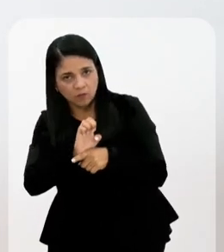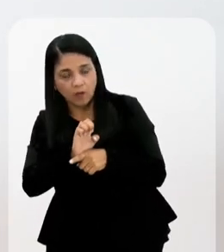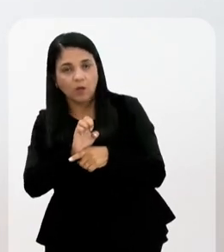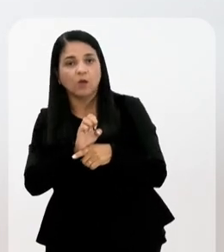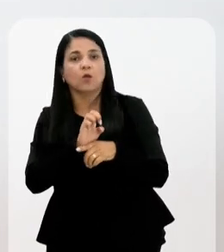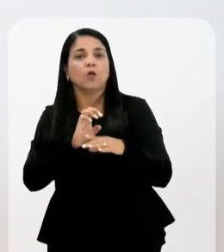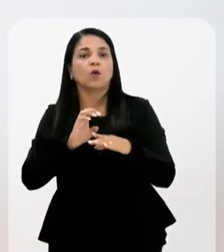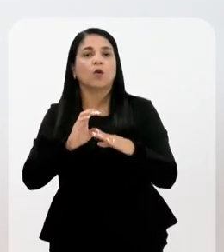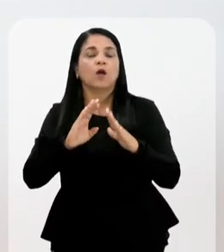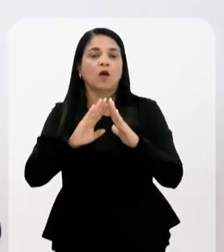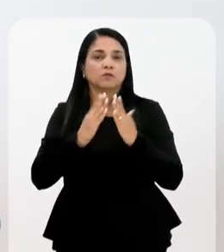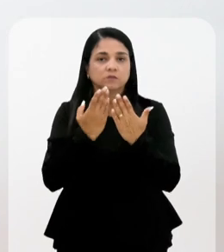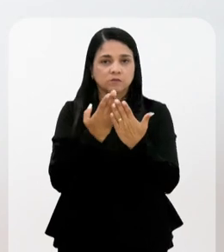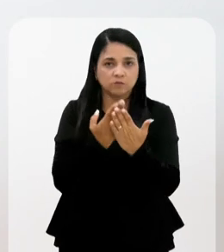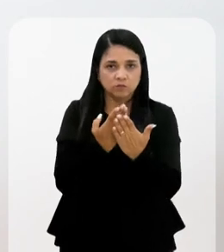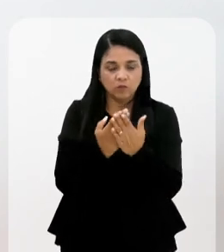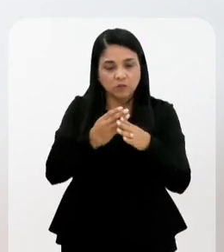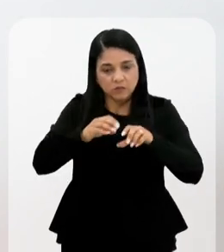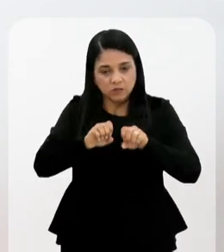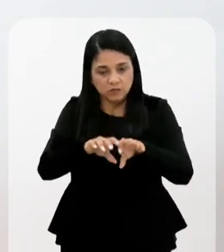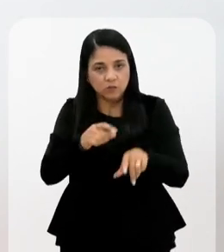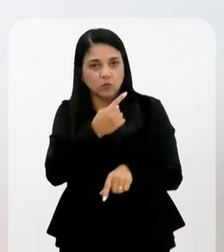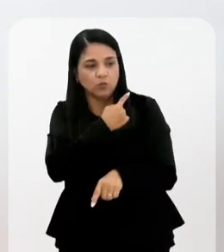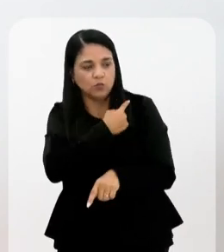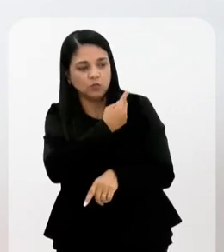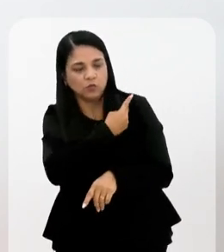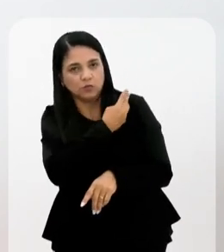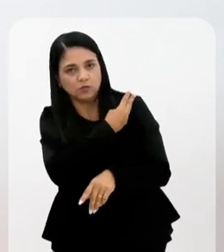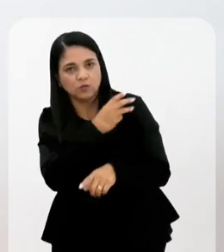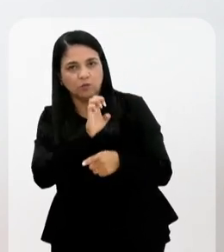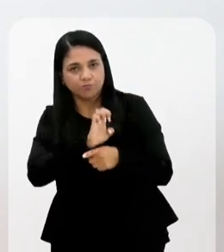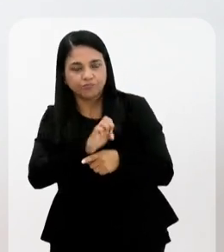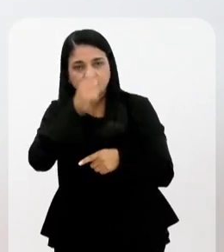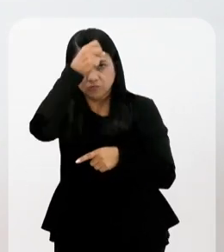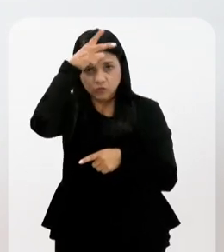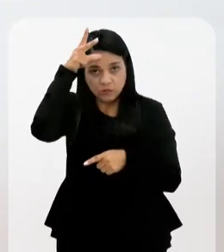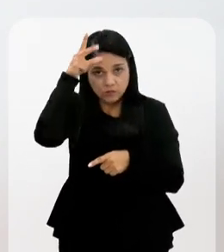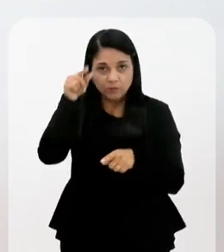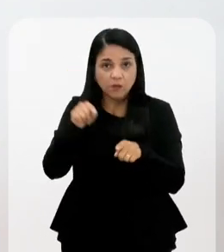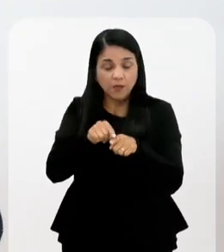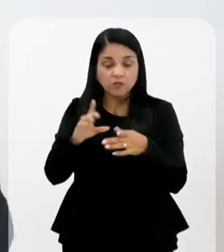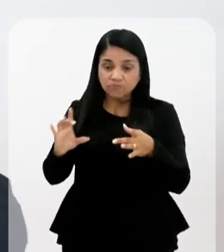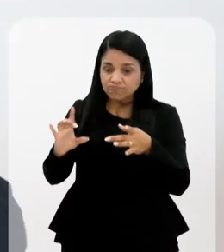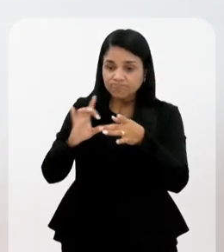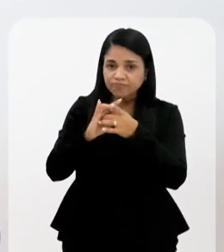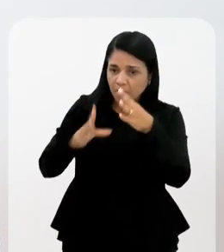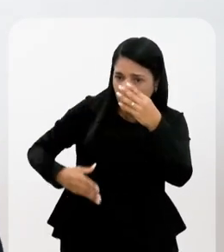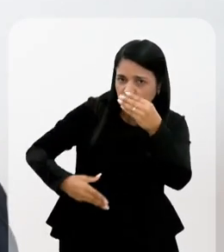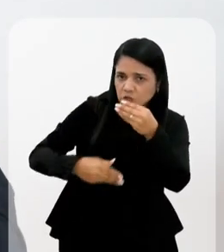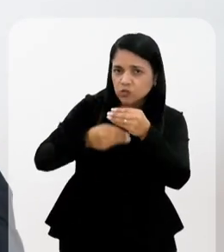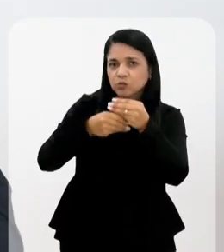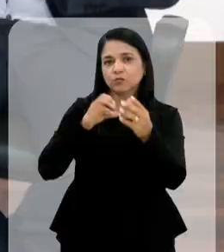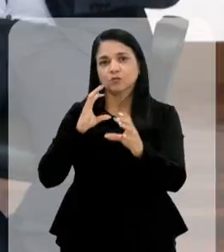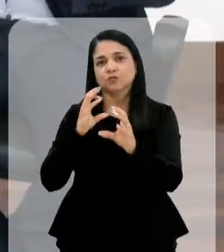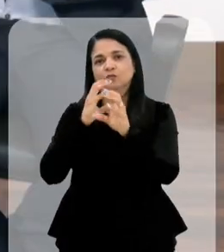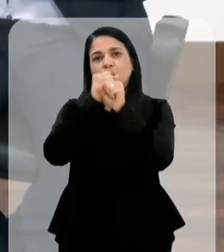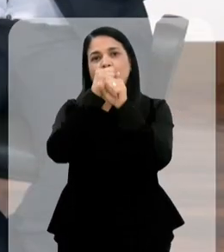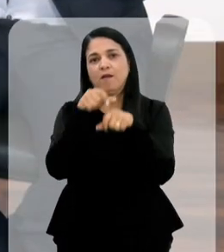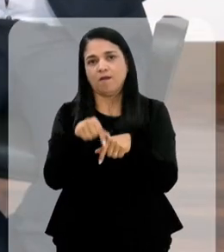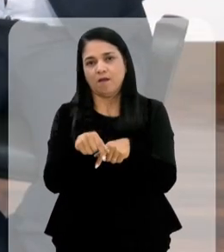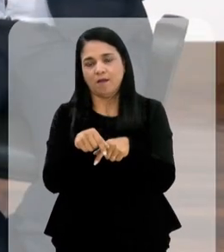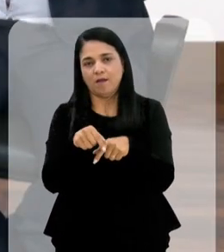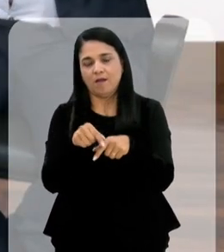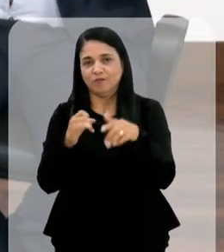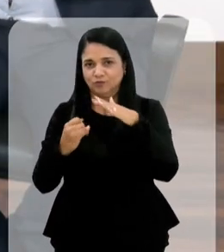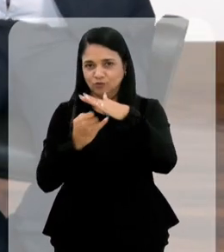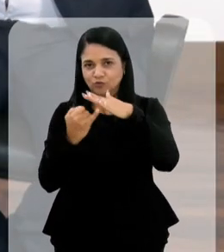técnicas estaduais, seja as próprias escolas de ensino médio do Estado, do município. A gente está chegando para somar. O Instituto quer